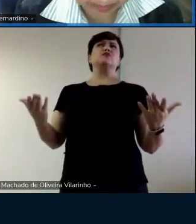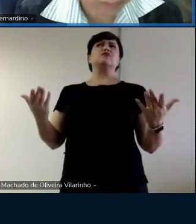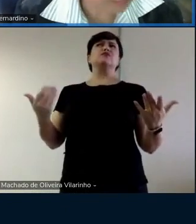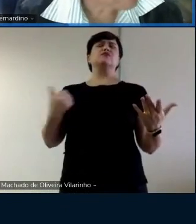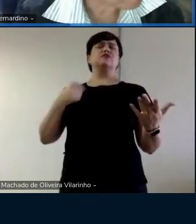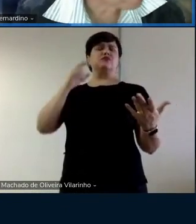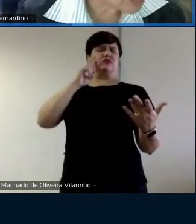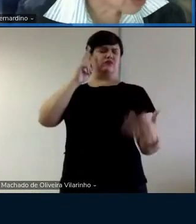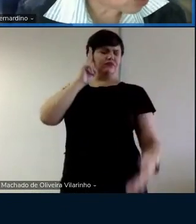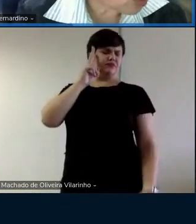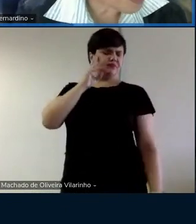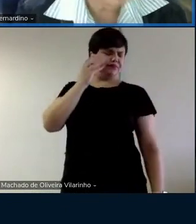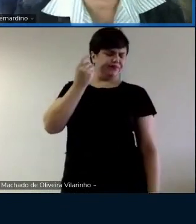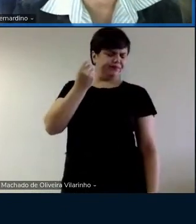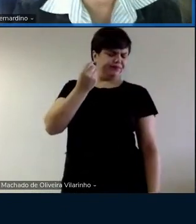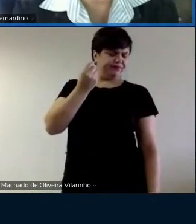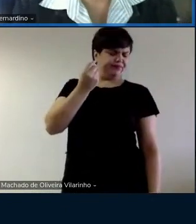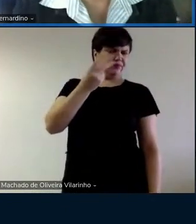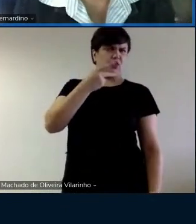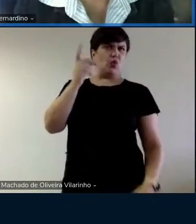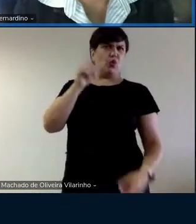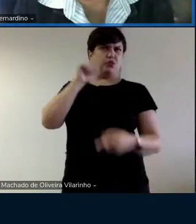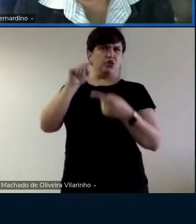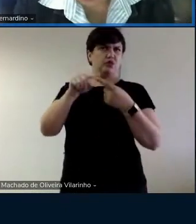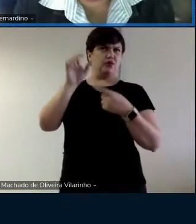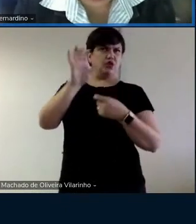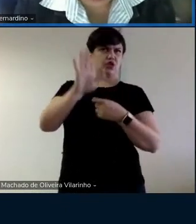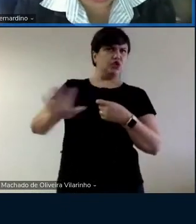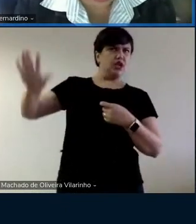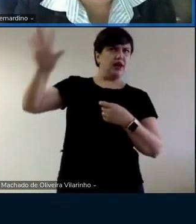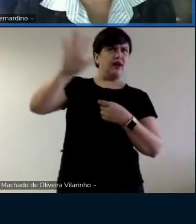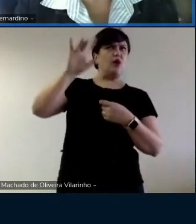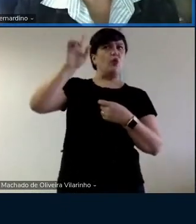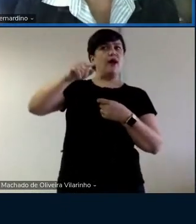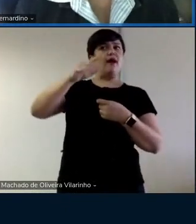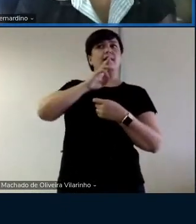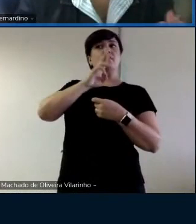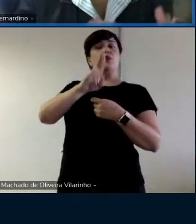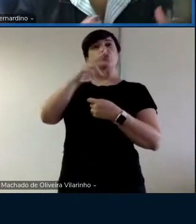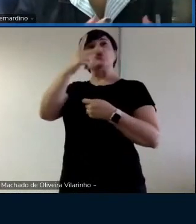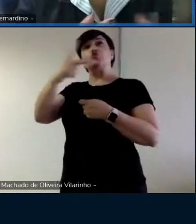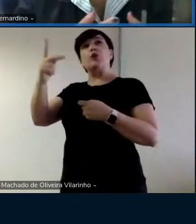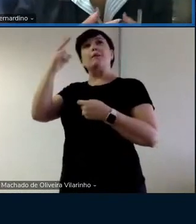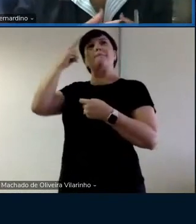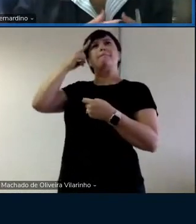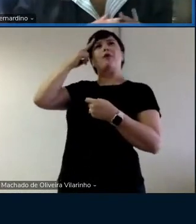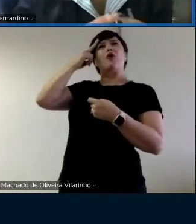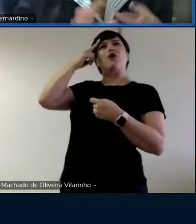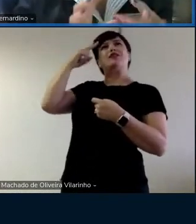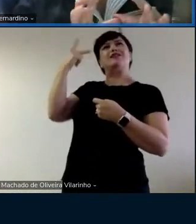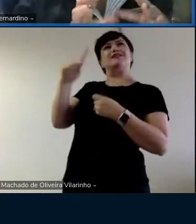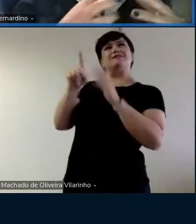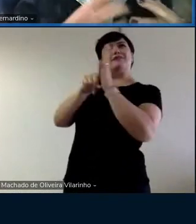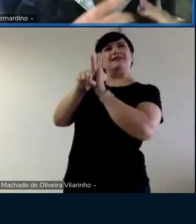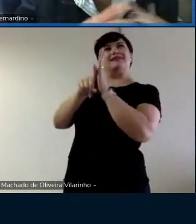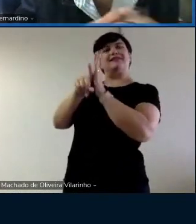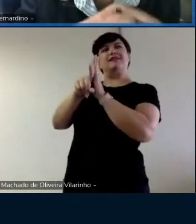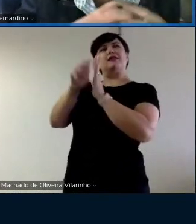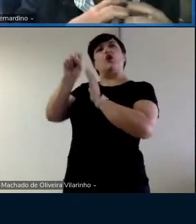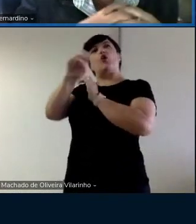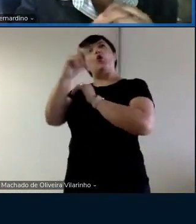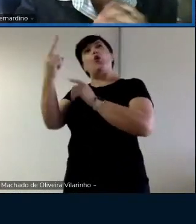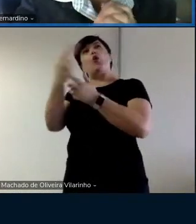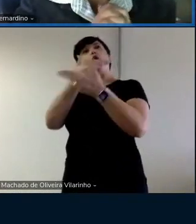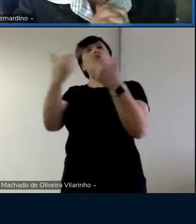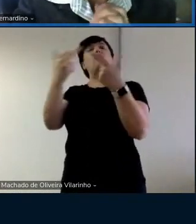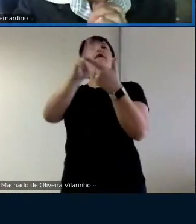assim o objetivo geral geralmente é o que responde a hipótese da sua pesquisa ou aquilo que vai ser